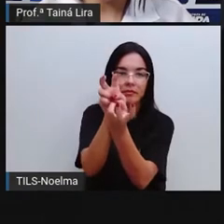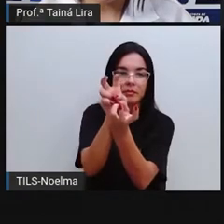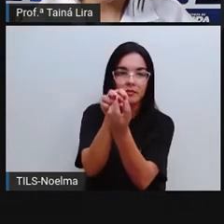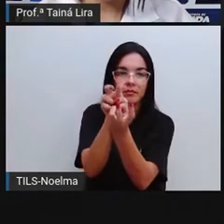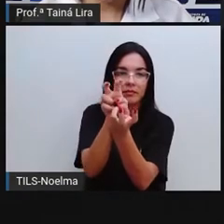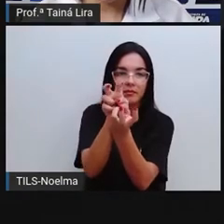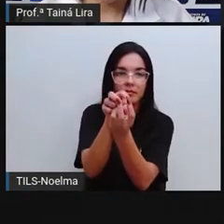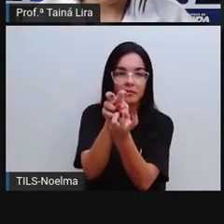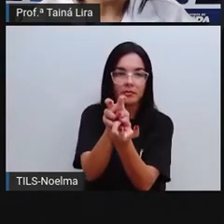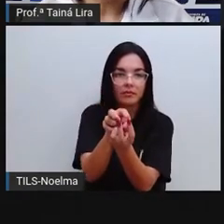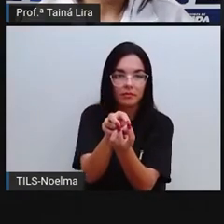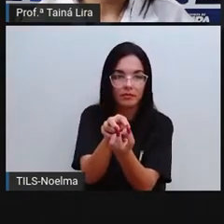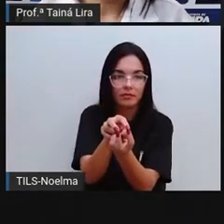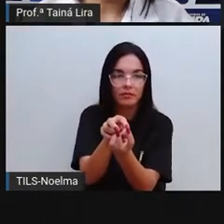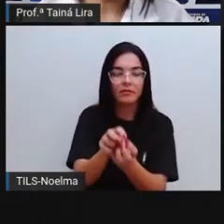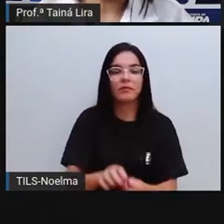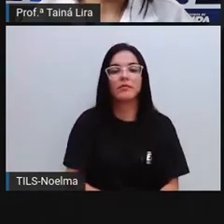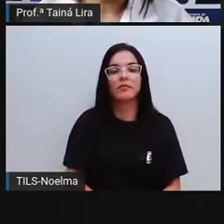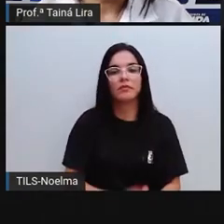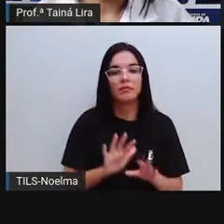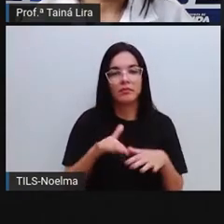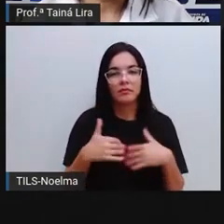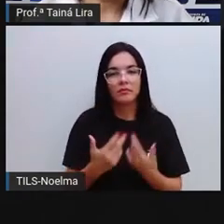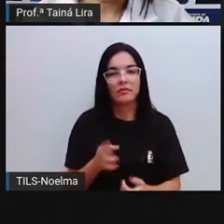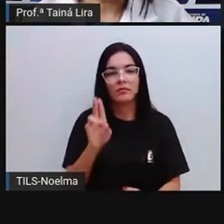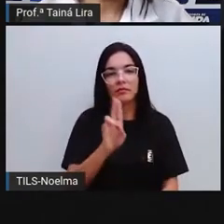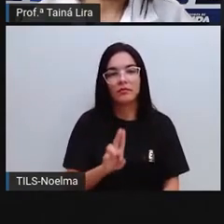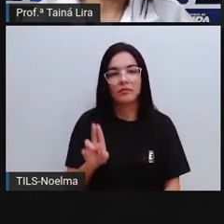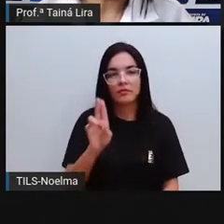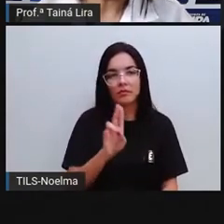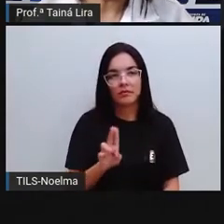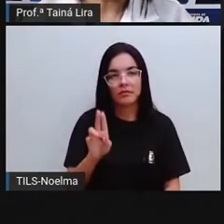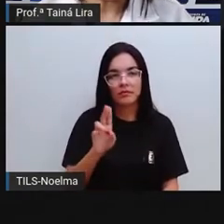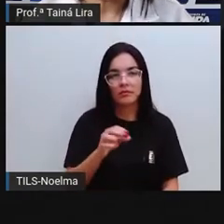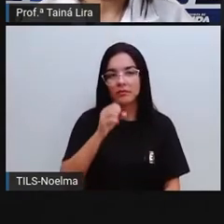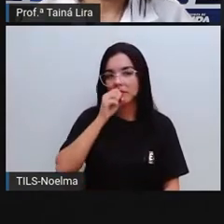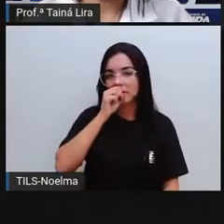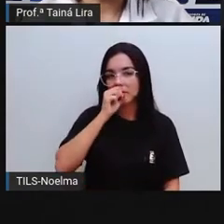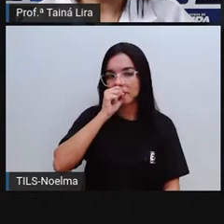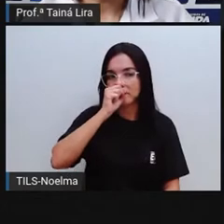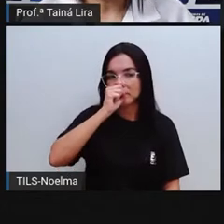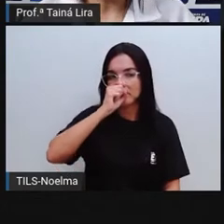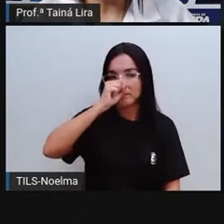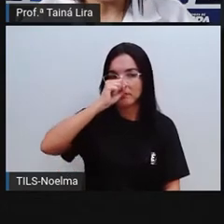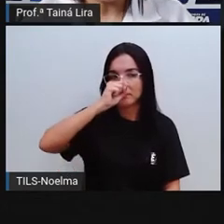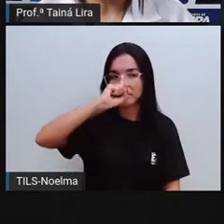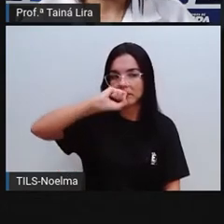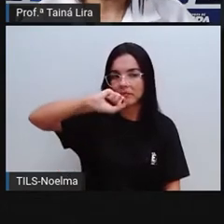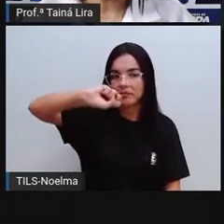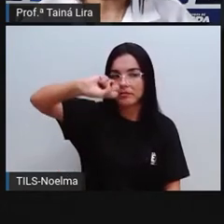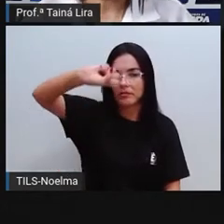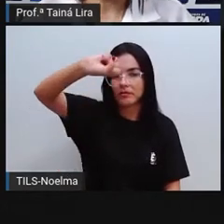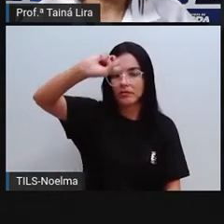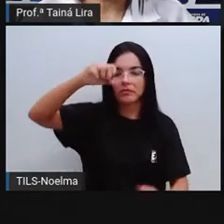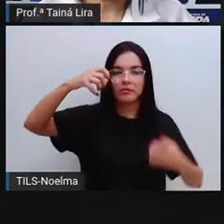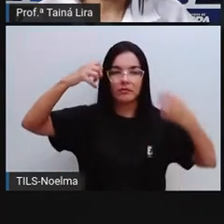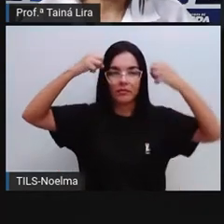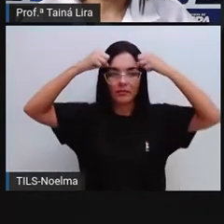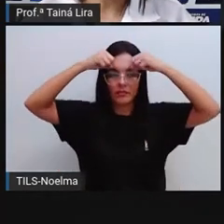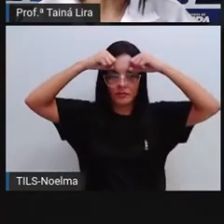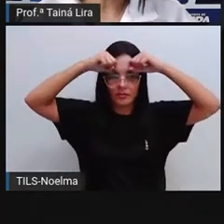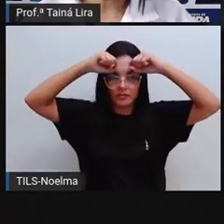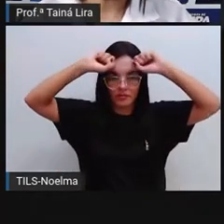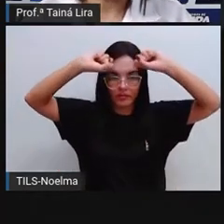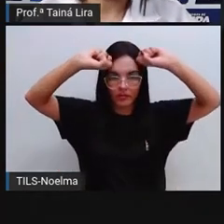típicos da África, tá? E aí, esse material é o marfim, tá bom? E são criadas